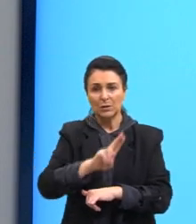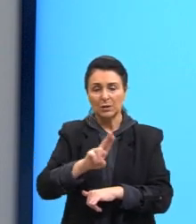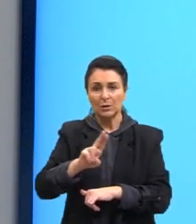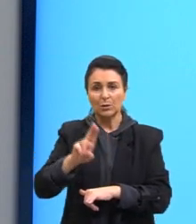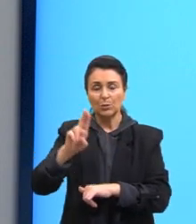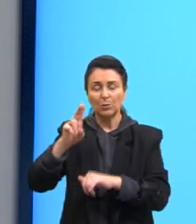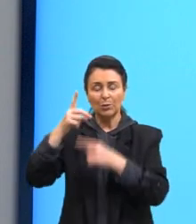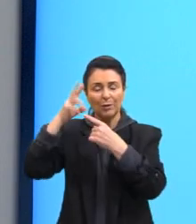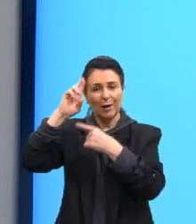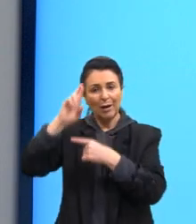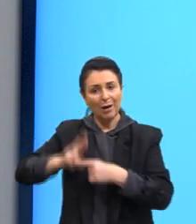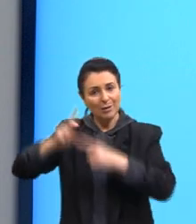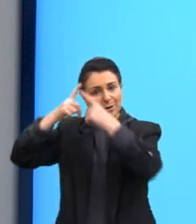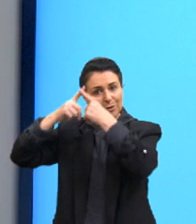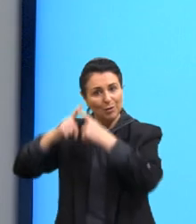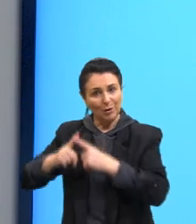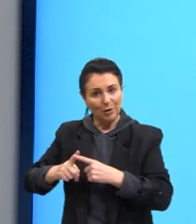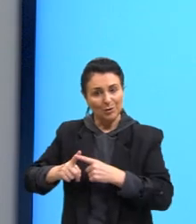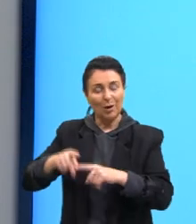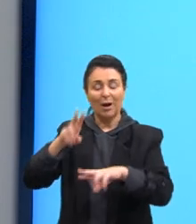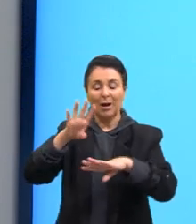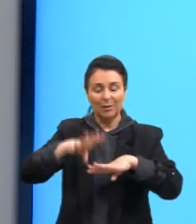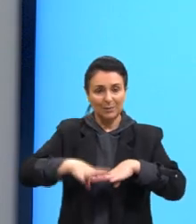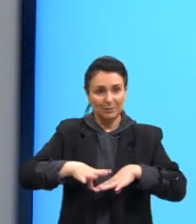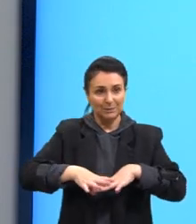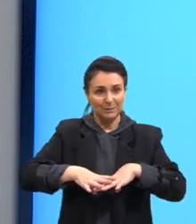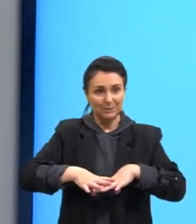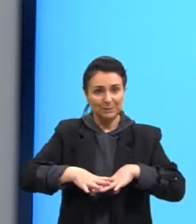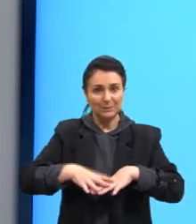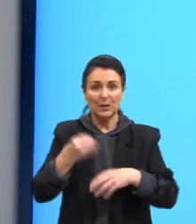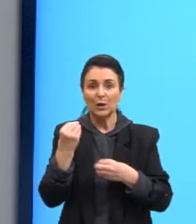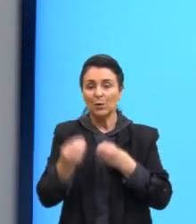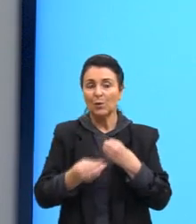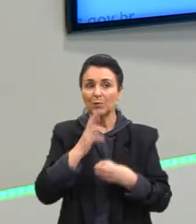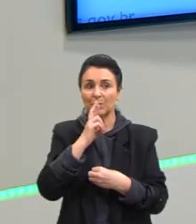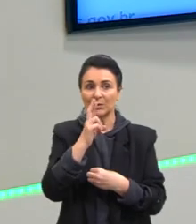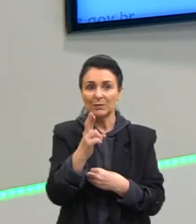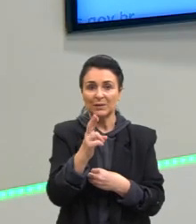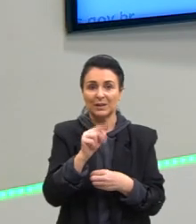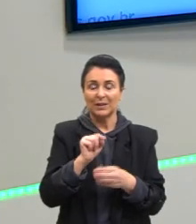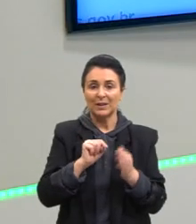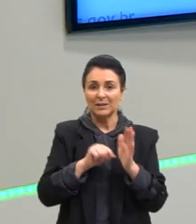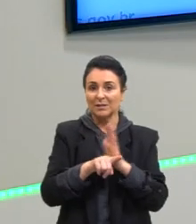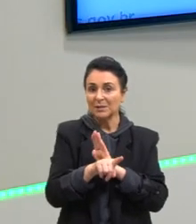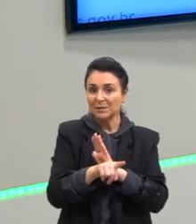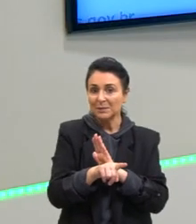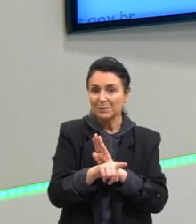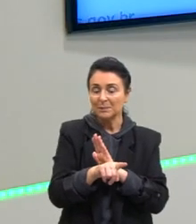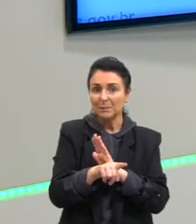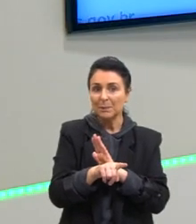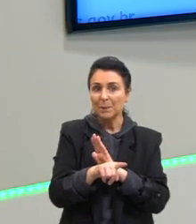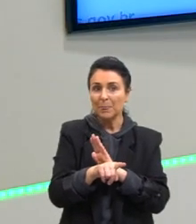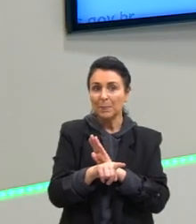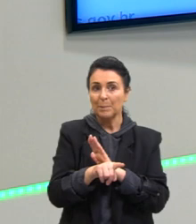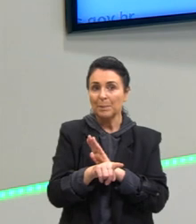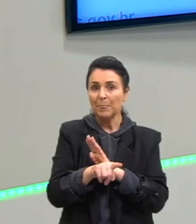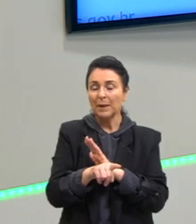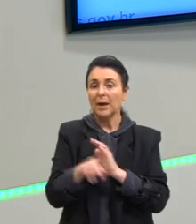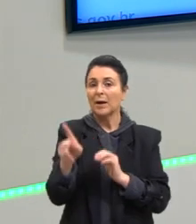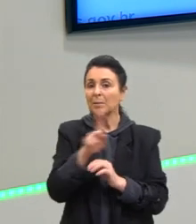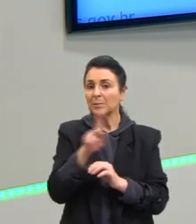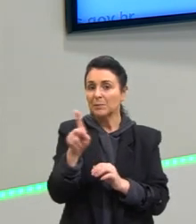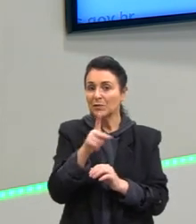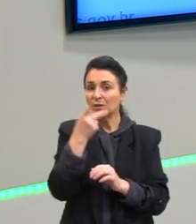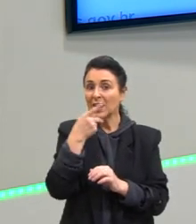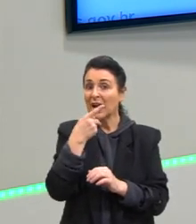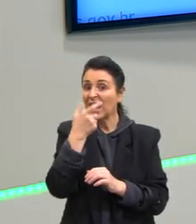lógico, através da matemática. E como a gente vai resolver isso através da matemática, que, ao meu ver, seria o